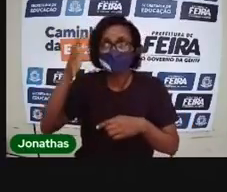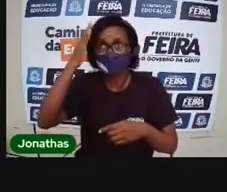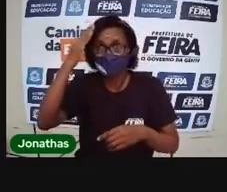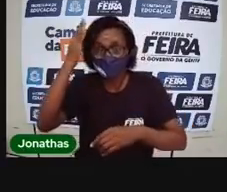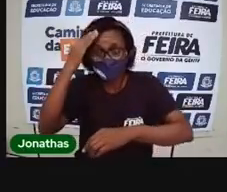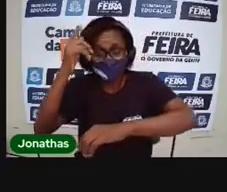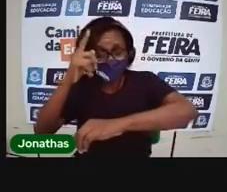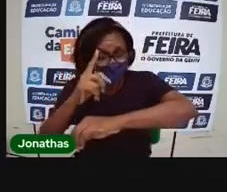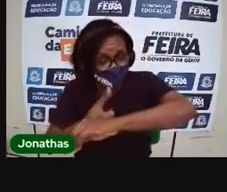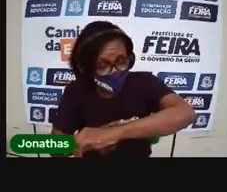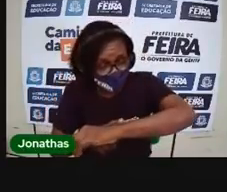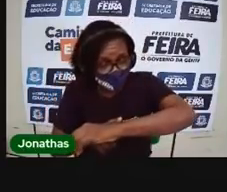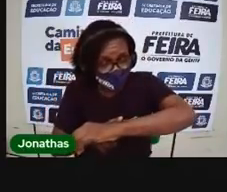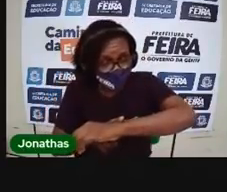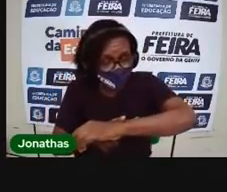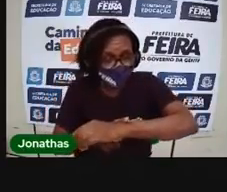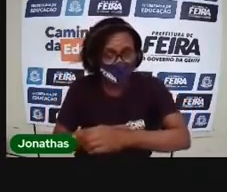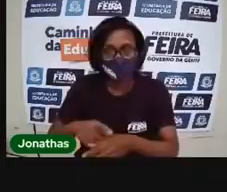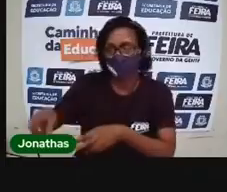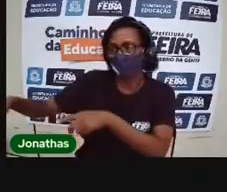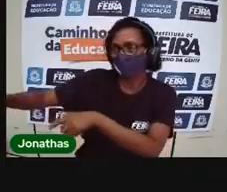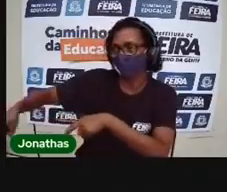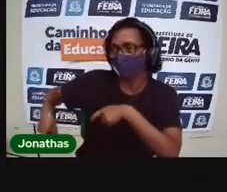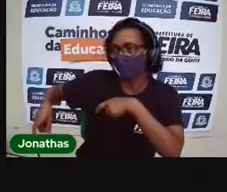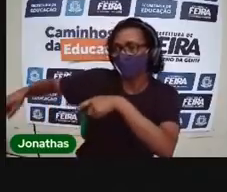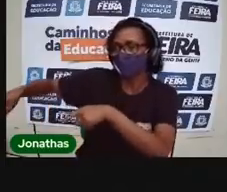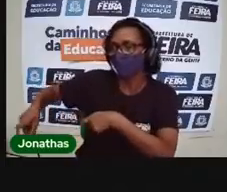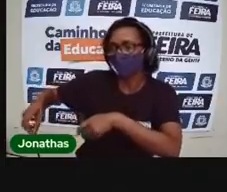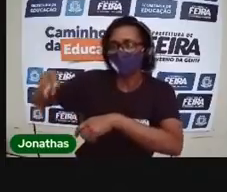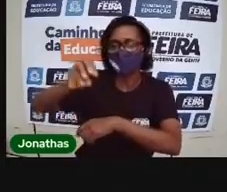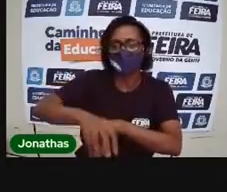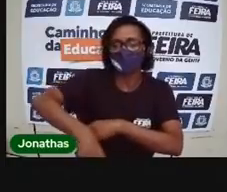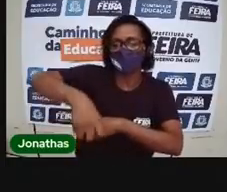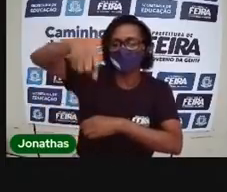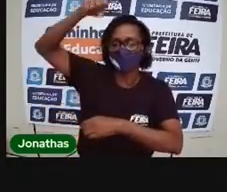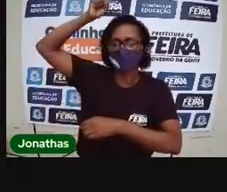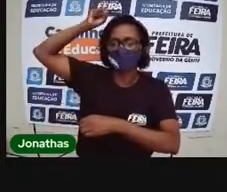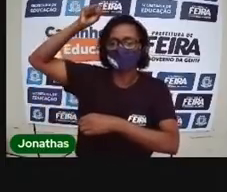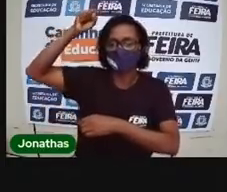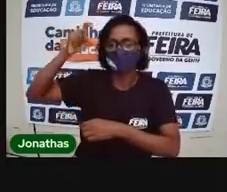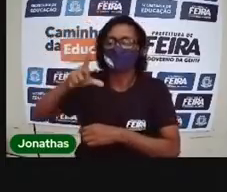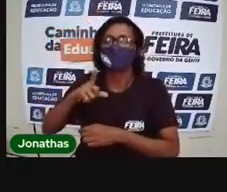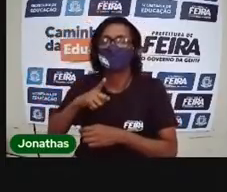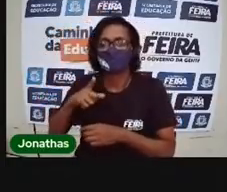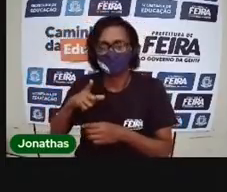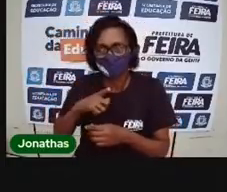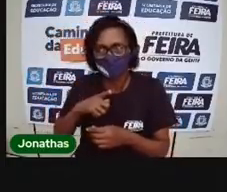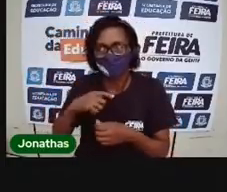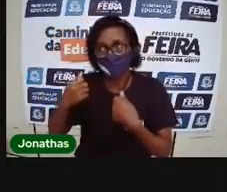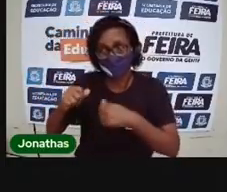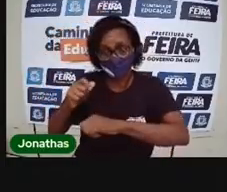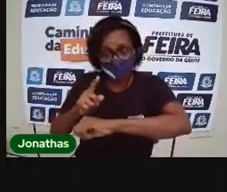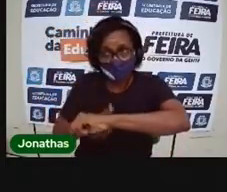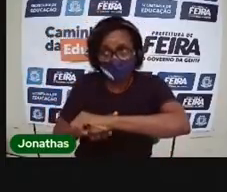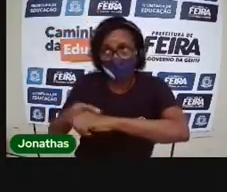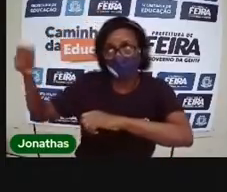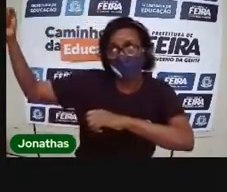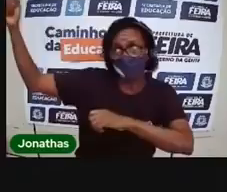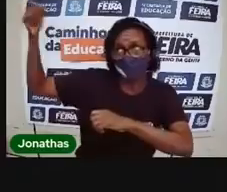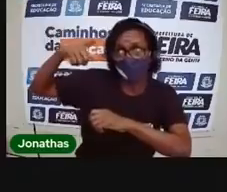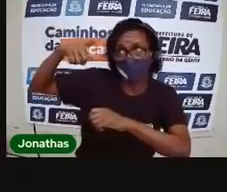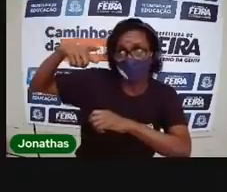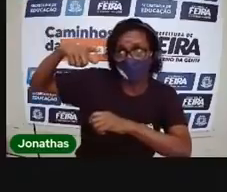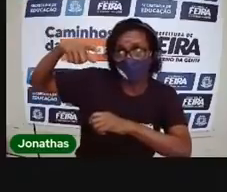de tempo entre o cultivo e a colheita, ou até mesmo o momento em que o sol vai se